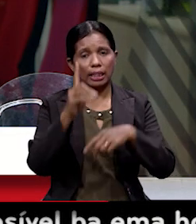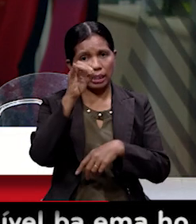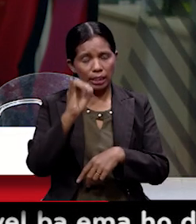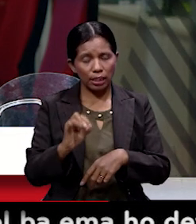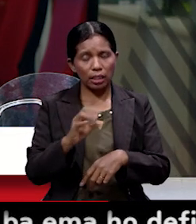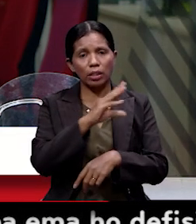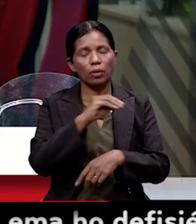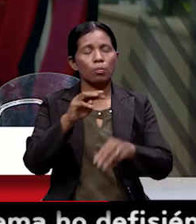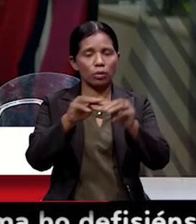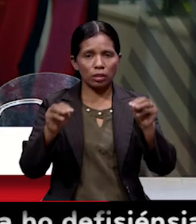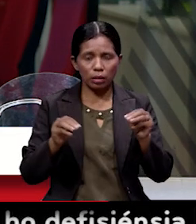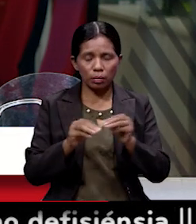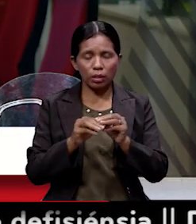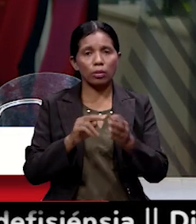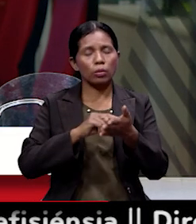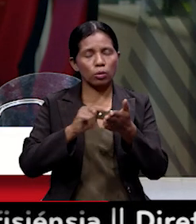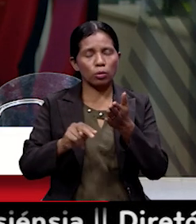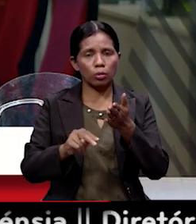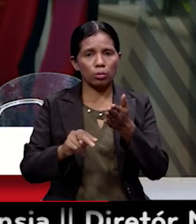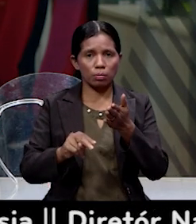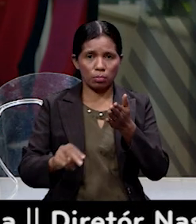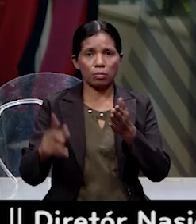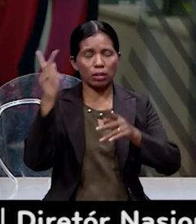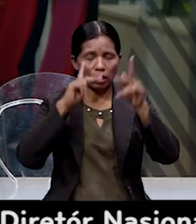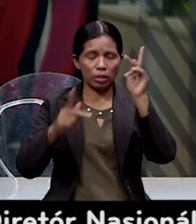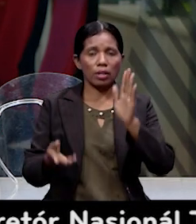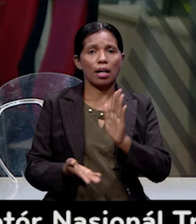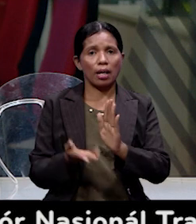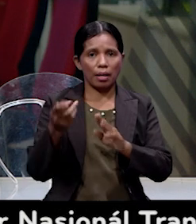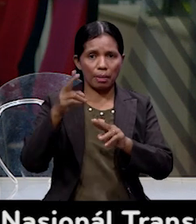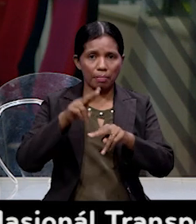nebenúmero caso aumenta e a Fulanagosto nilaram.